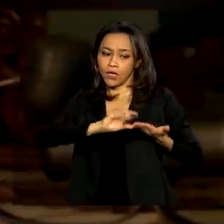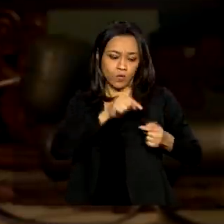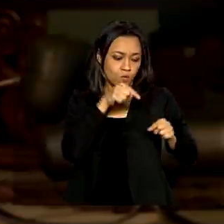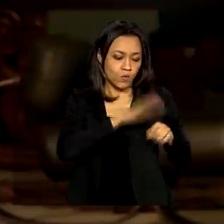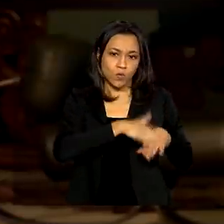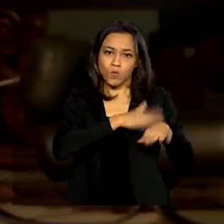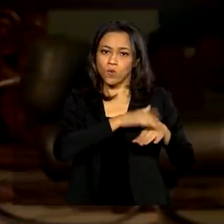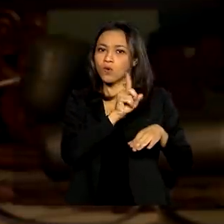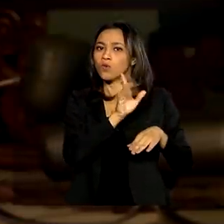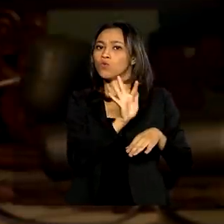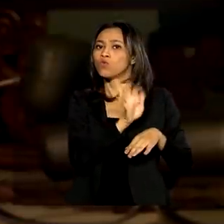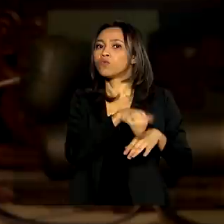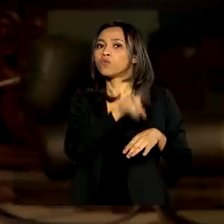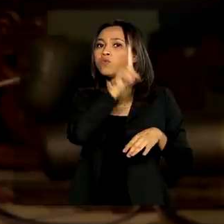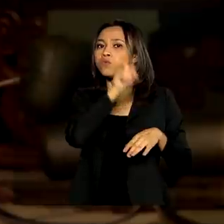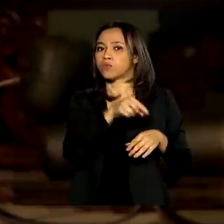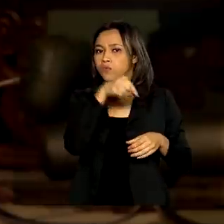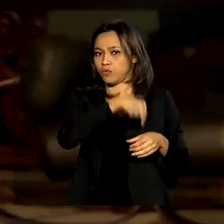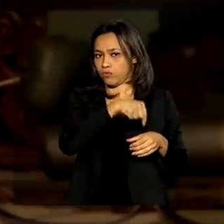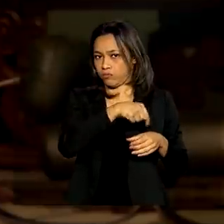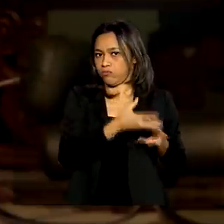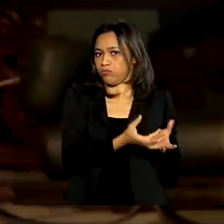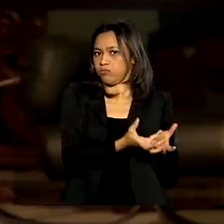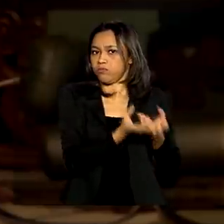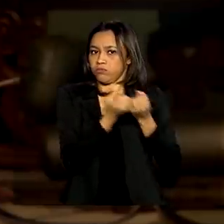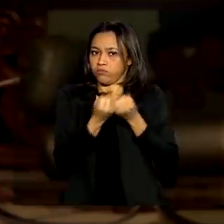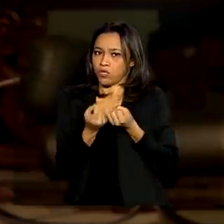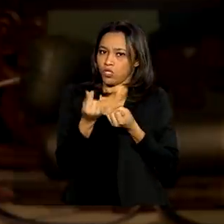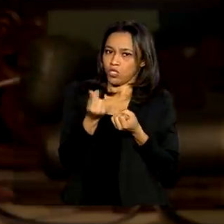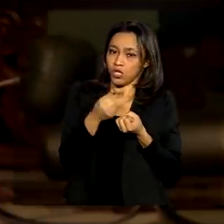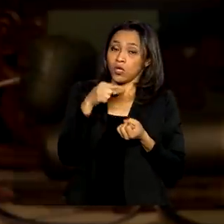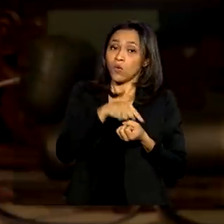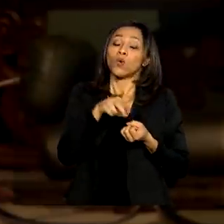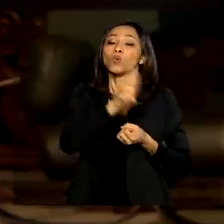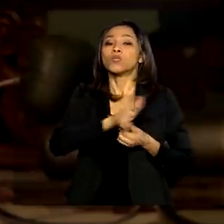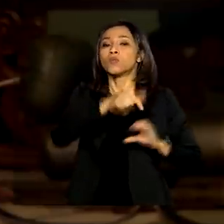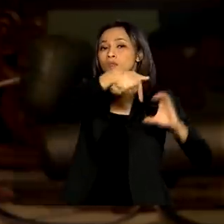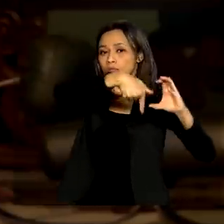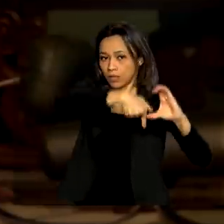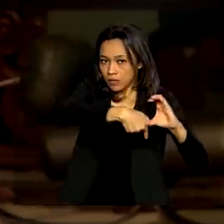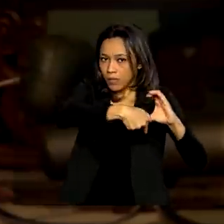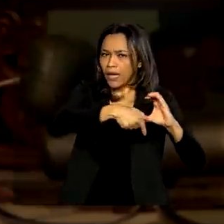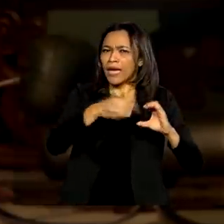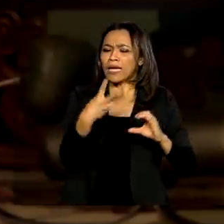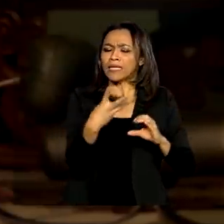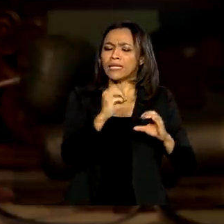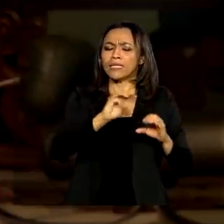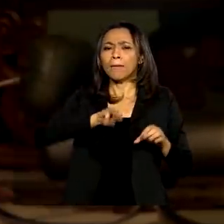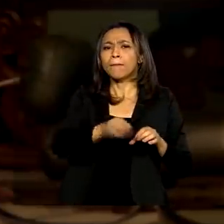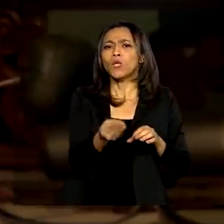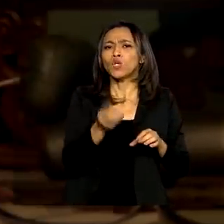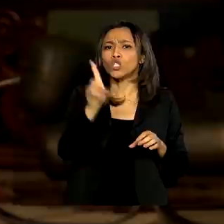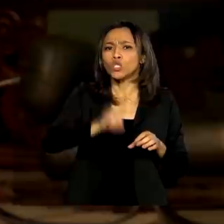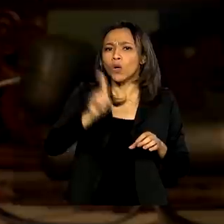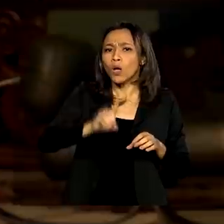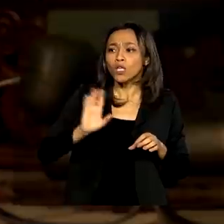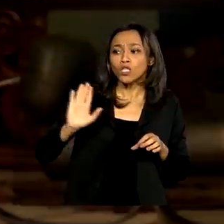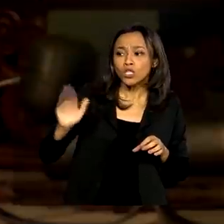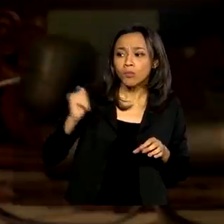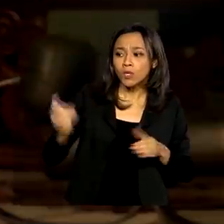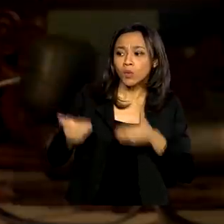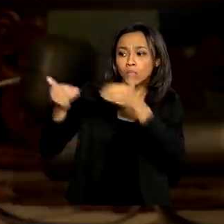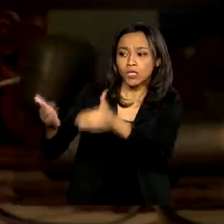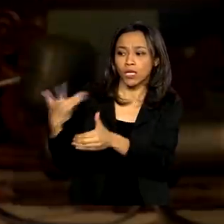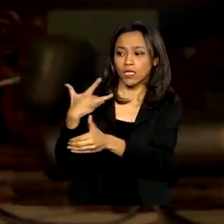Desenvolvimento Científico e Tecnológico. Nós aplicamos, através do CNPq, 30 milhões de dólares, numa chamada conjunta com o Ministério da